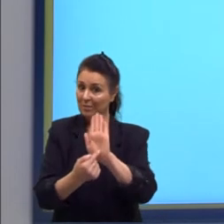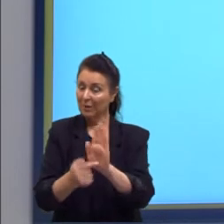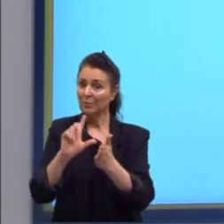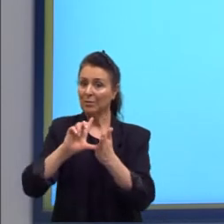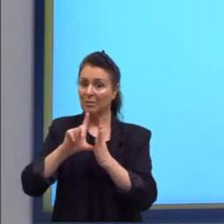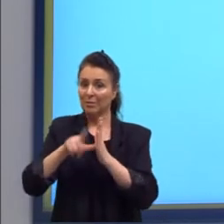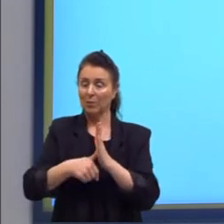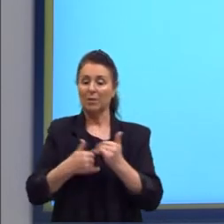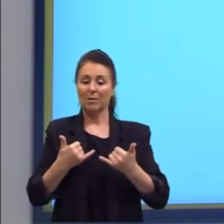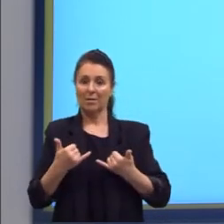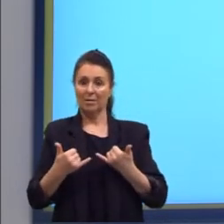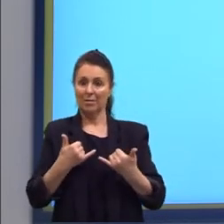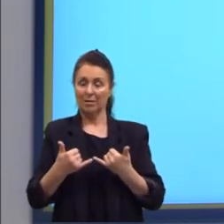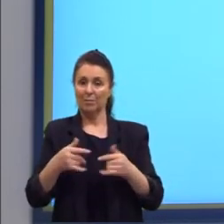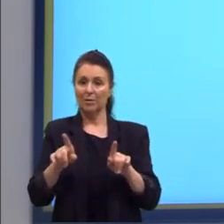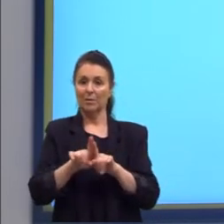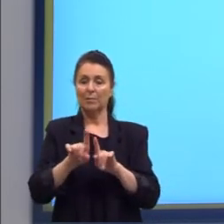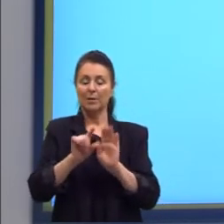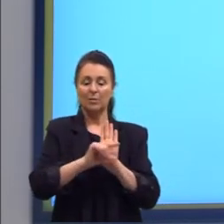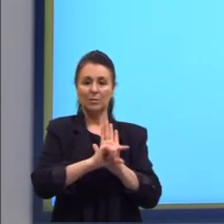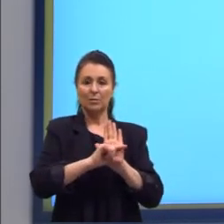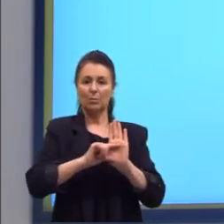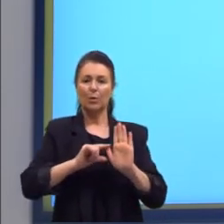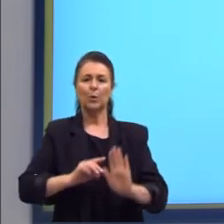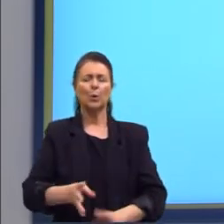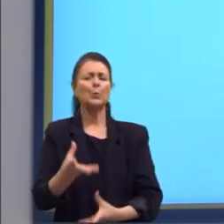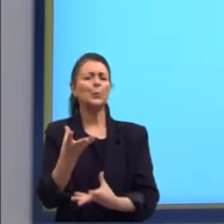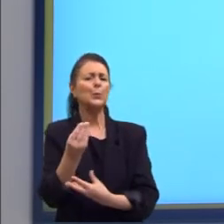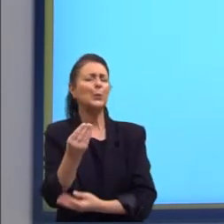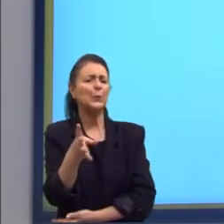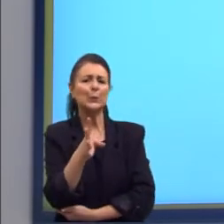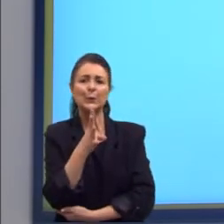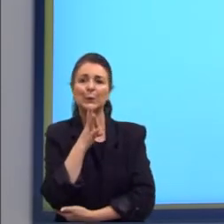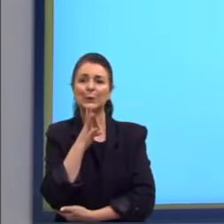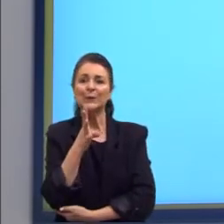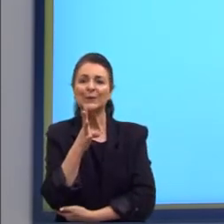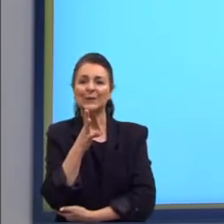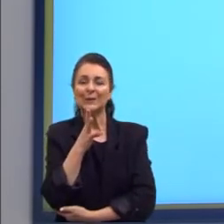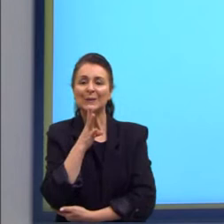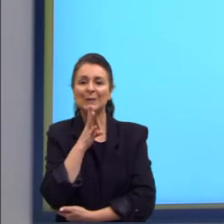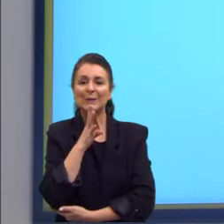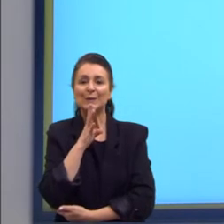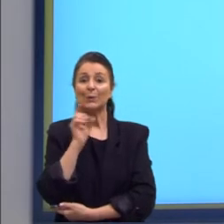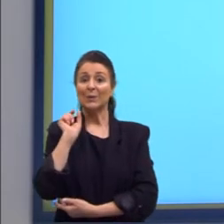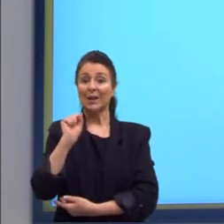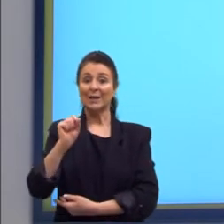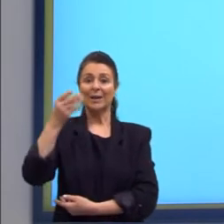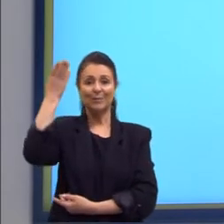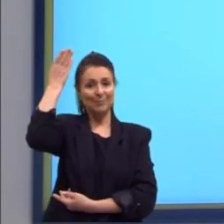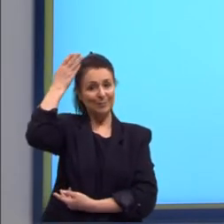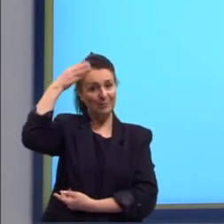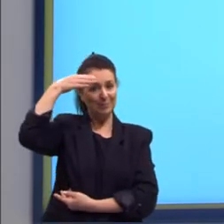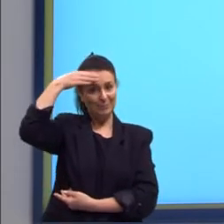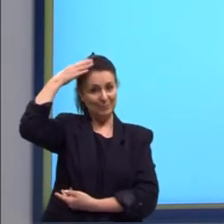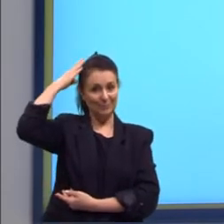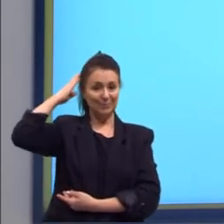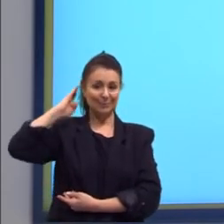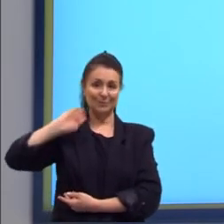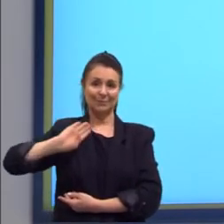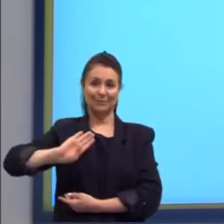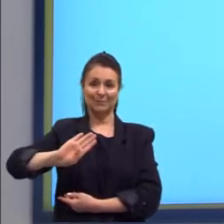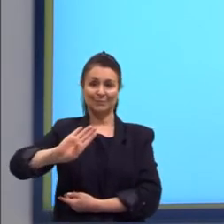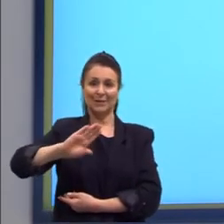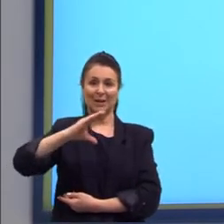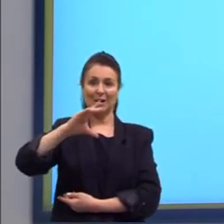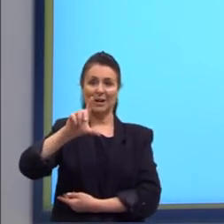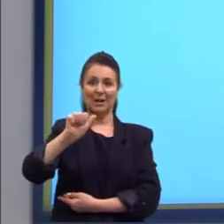aqui eu trouxe um exemplo também de uma autora conhecidíssima, a nossa querida Clarice Lispector, do livro Perto